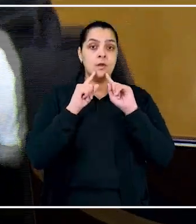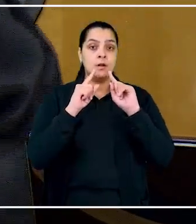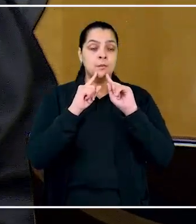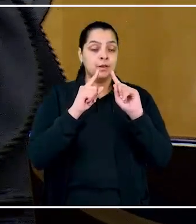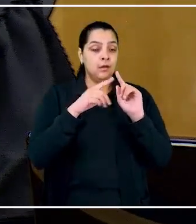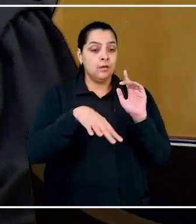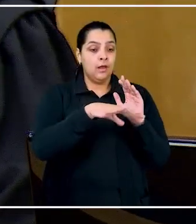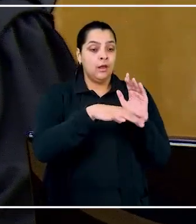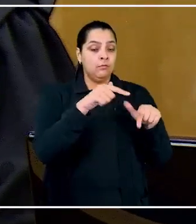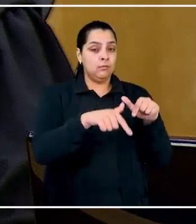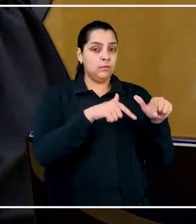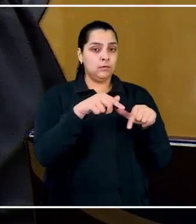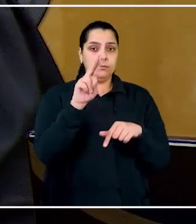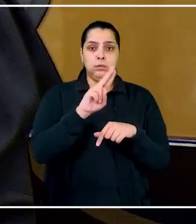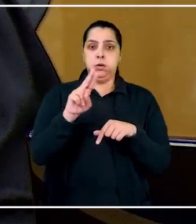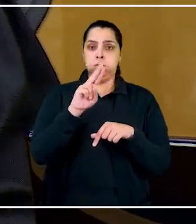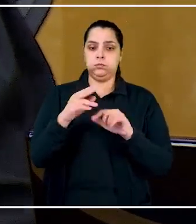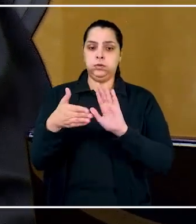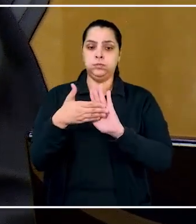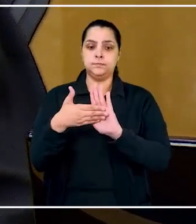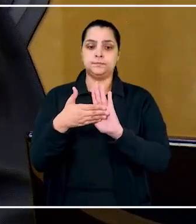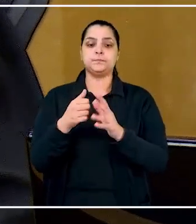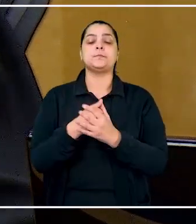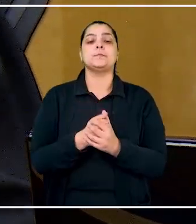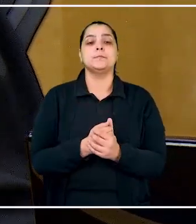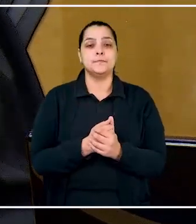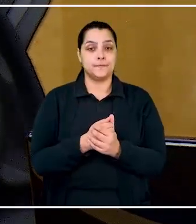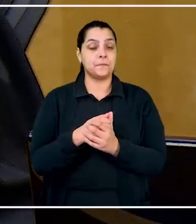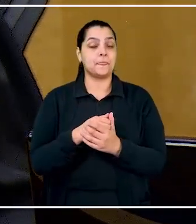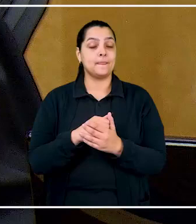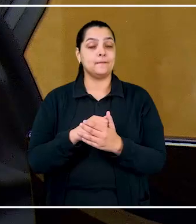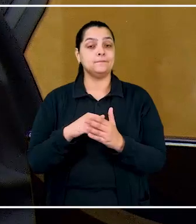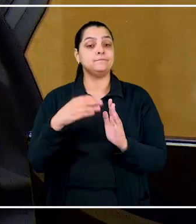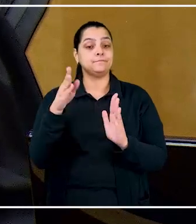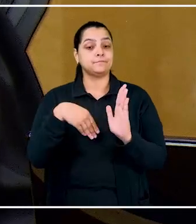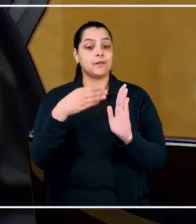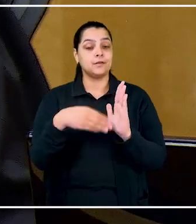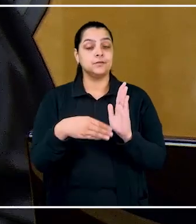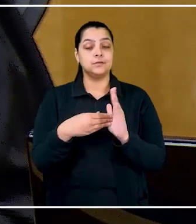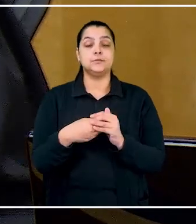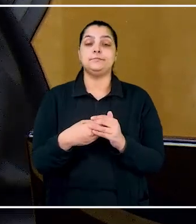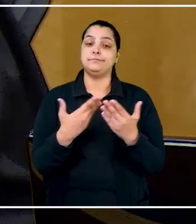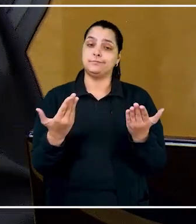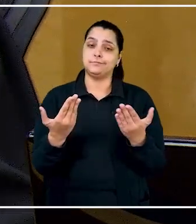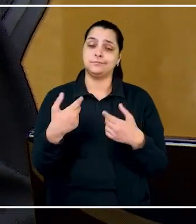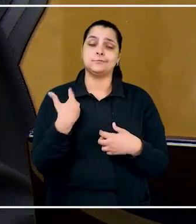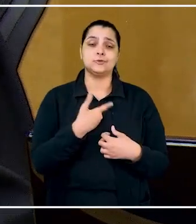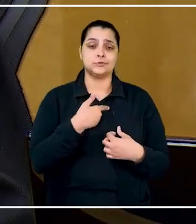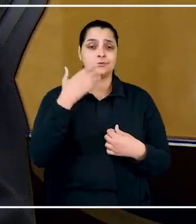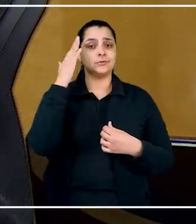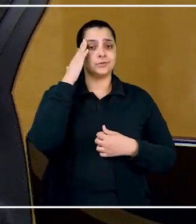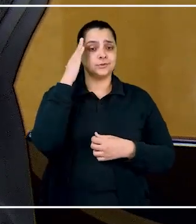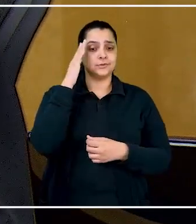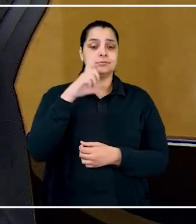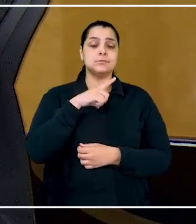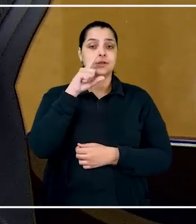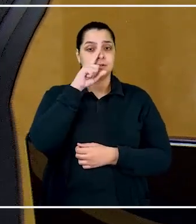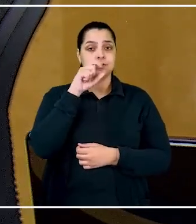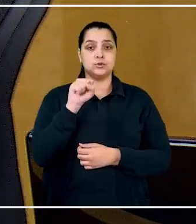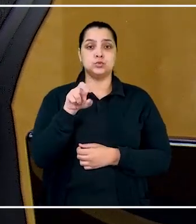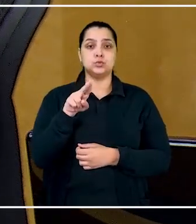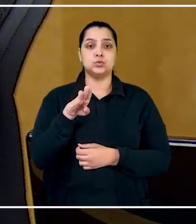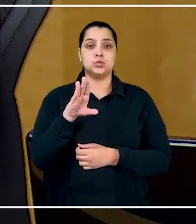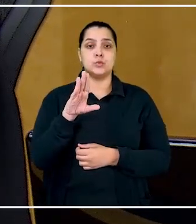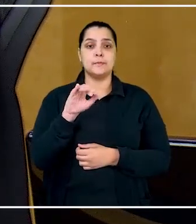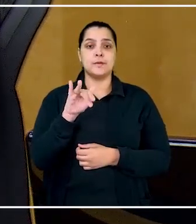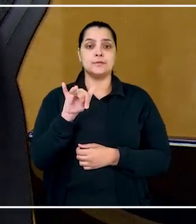reclamação trabalhista e usá-la para propor uma ação recisória. Até porque nós sabemos que hoje existe o risco